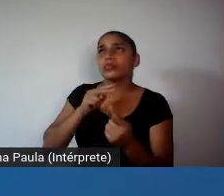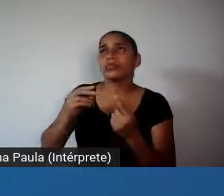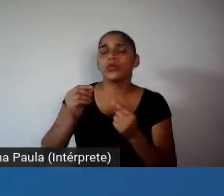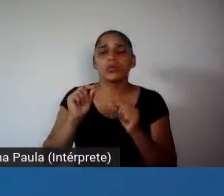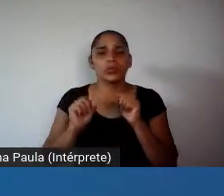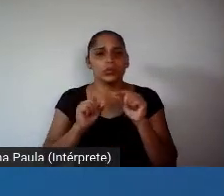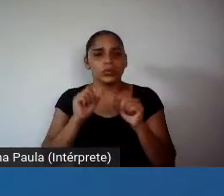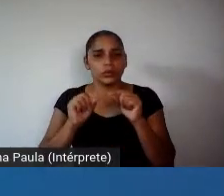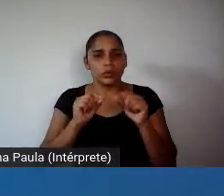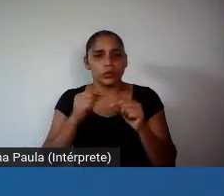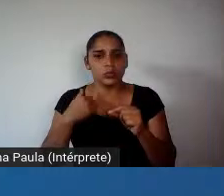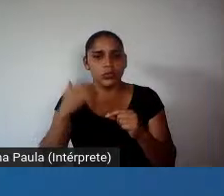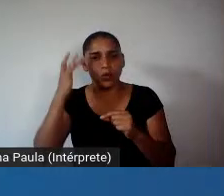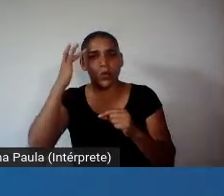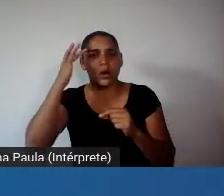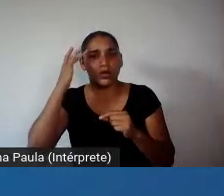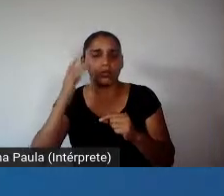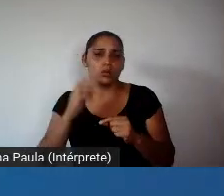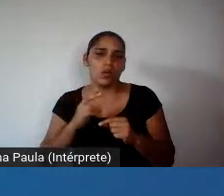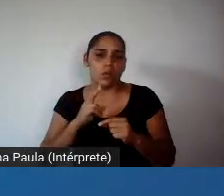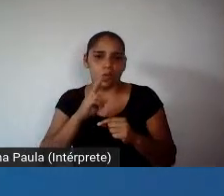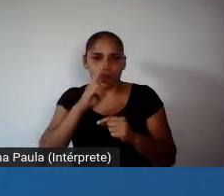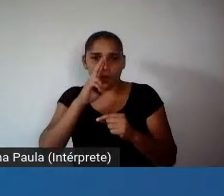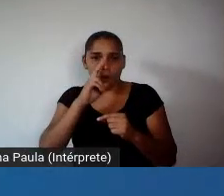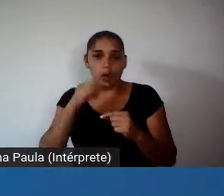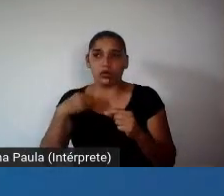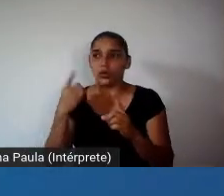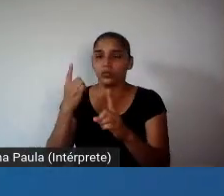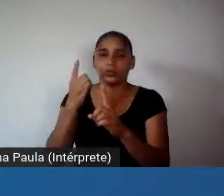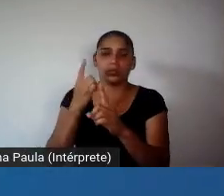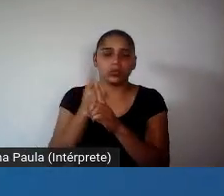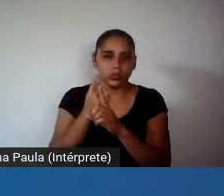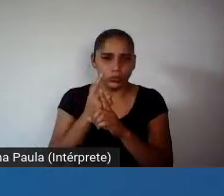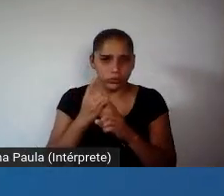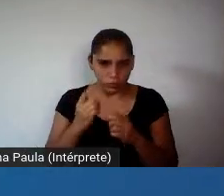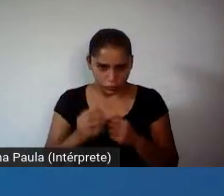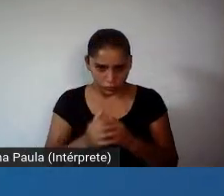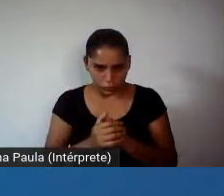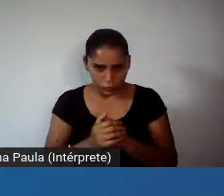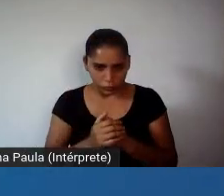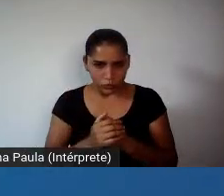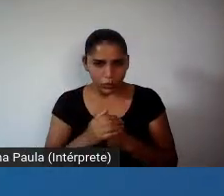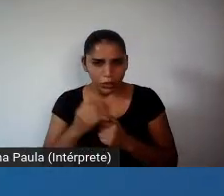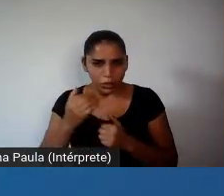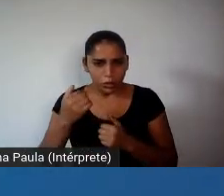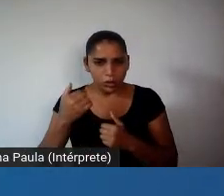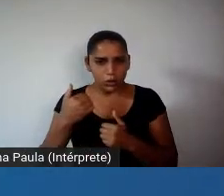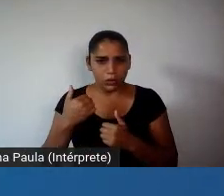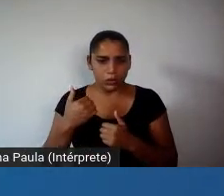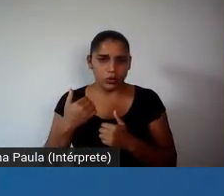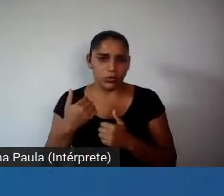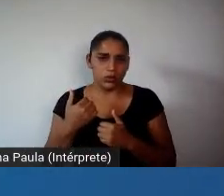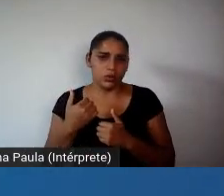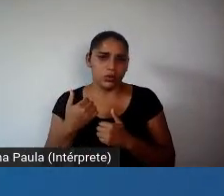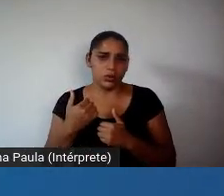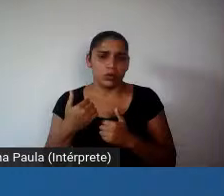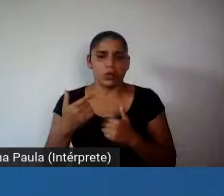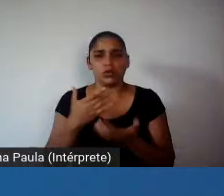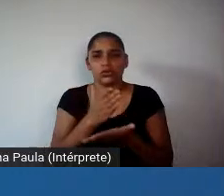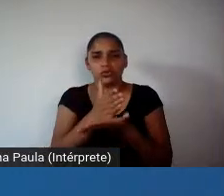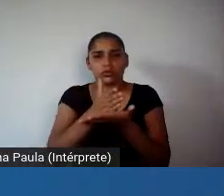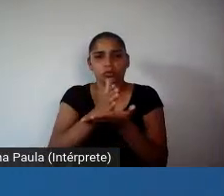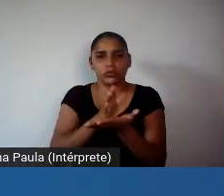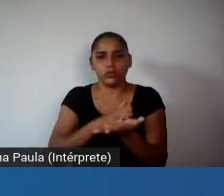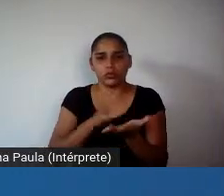e que eu acho que foi muito fortalecida pelo meu encontro contemporâneo, né, nós dividimos uma pequena sala, né, no Departamento de